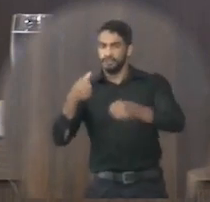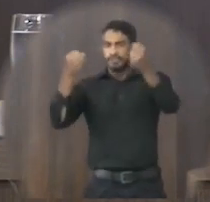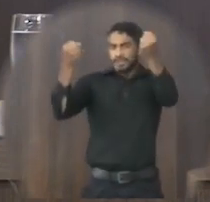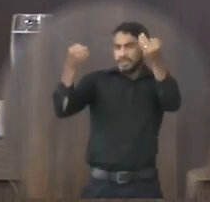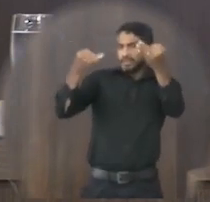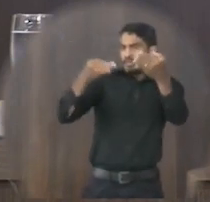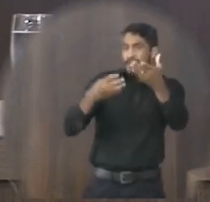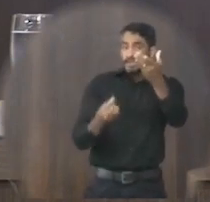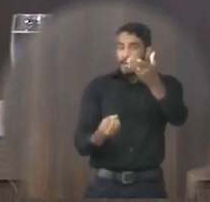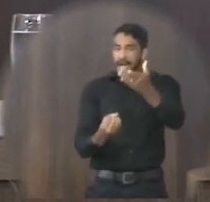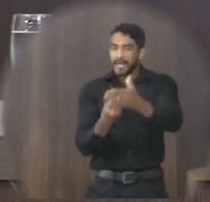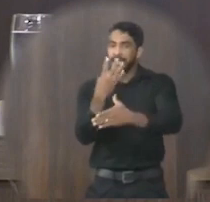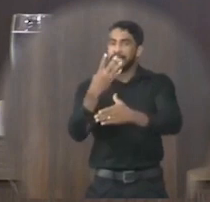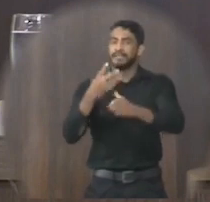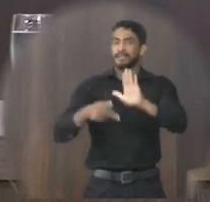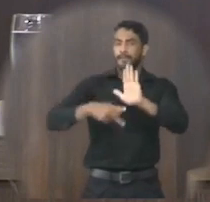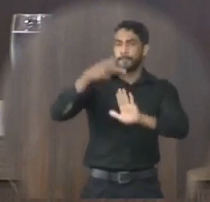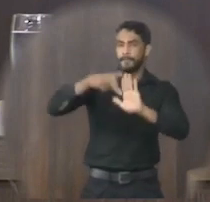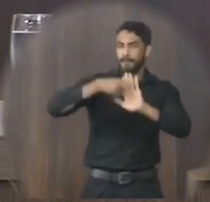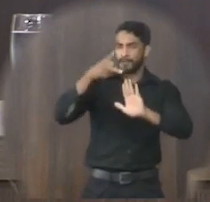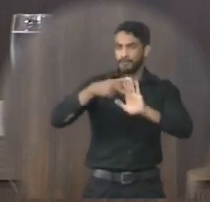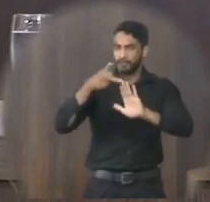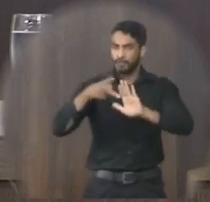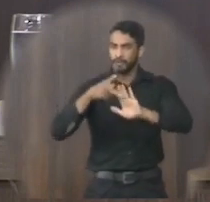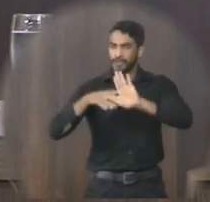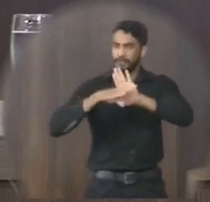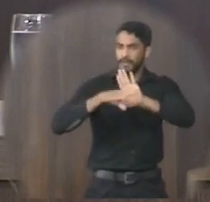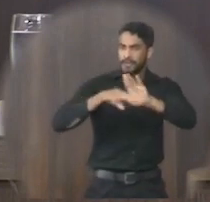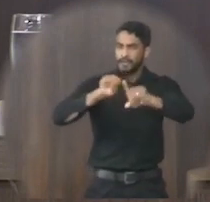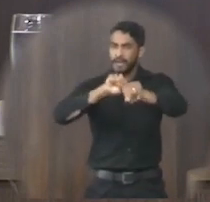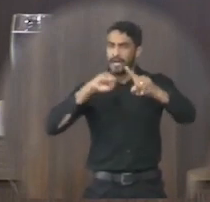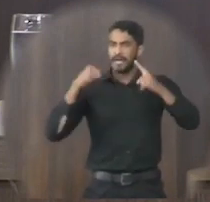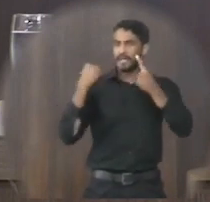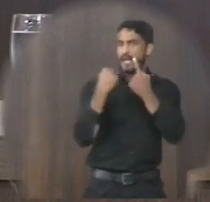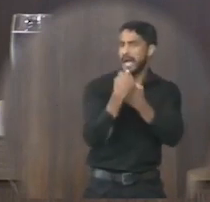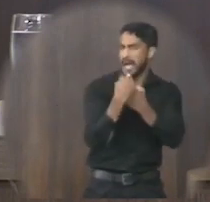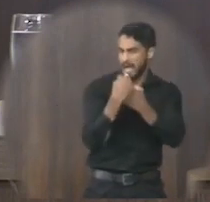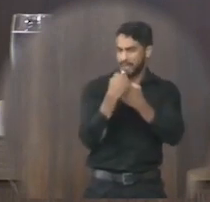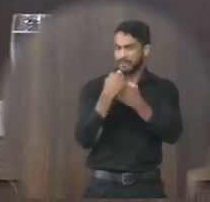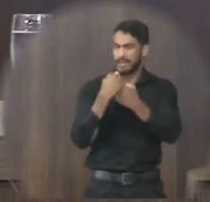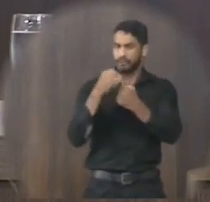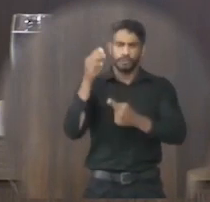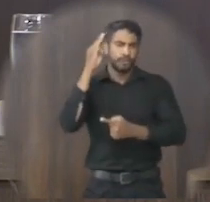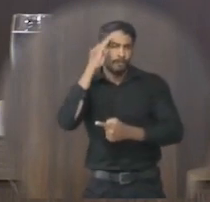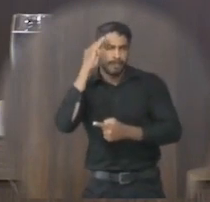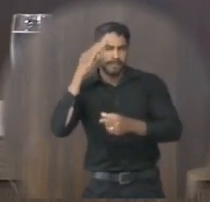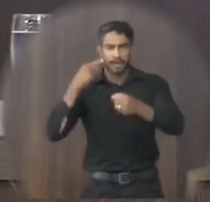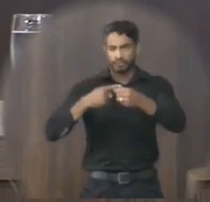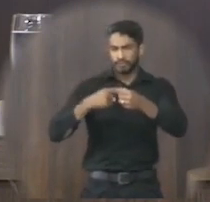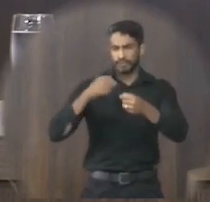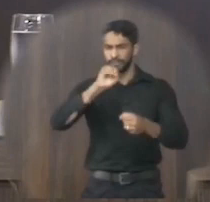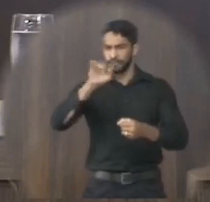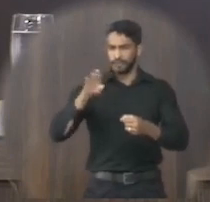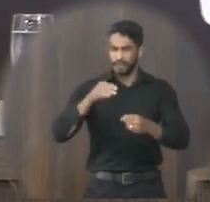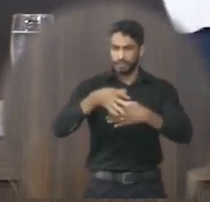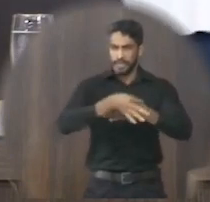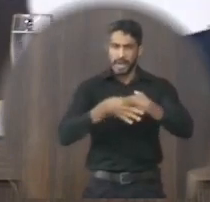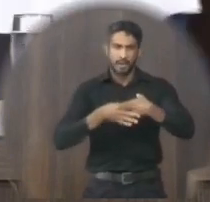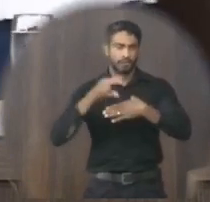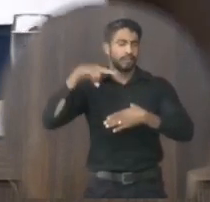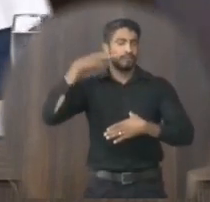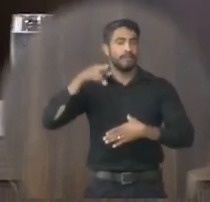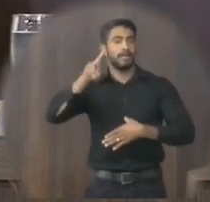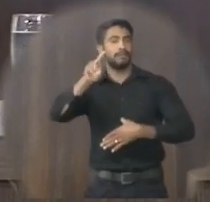dispõe sobre a criação Do projeto de promoção da saúde mental No âmbito do município de Janaúba De autoria do vereador Ramon